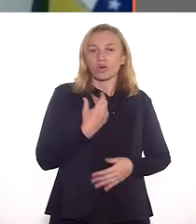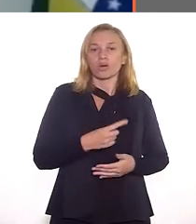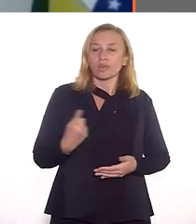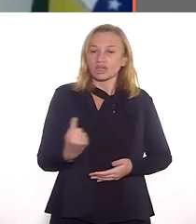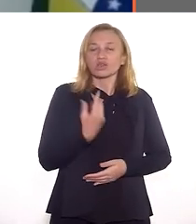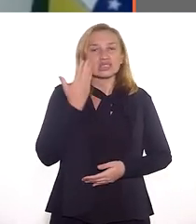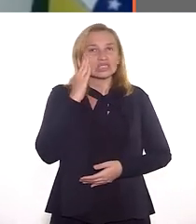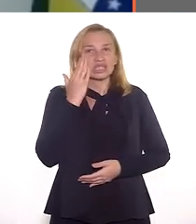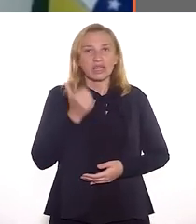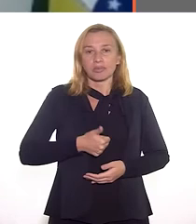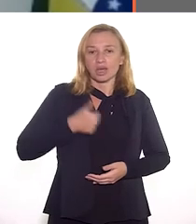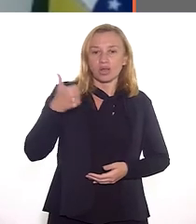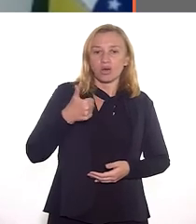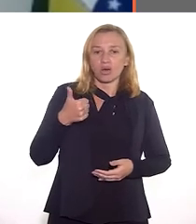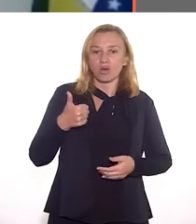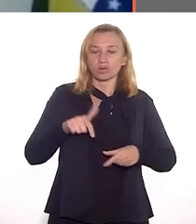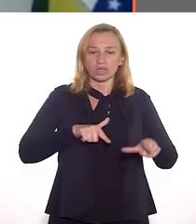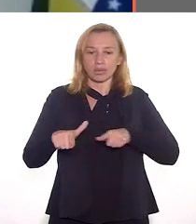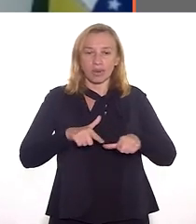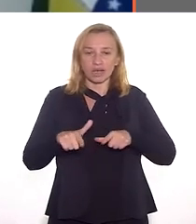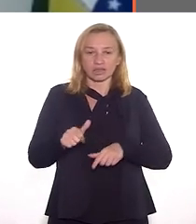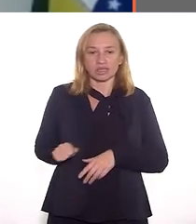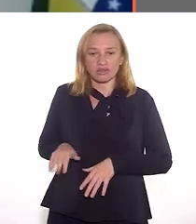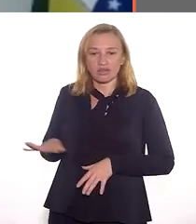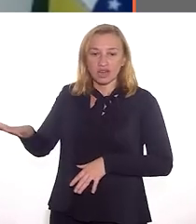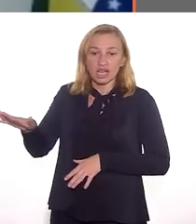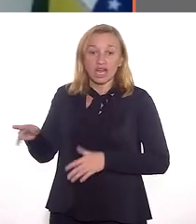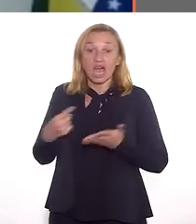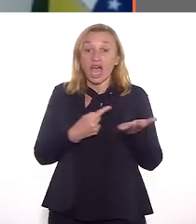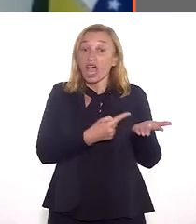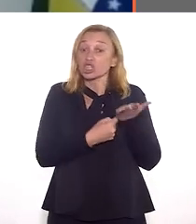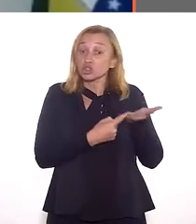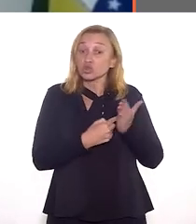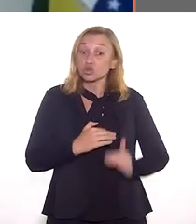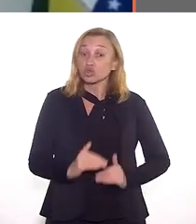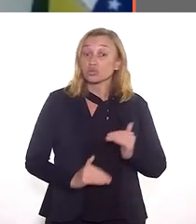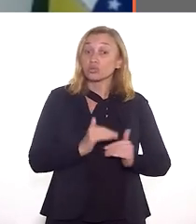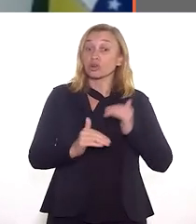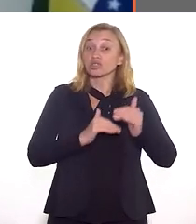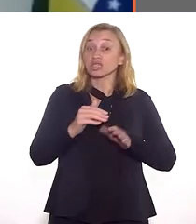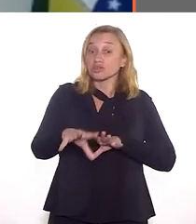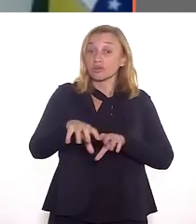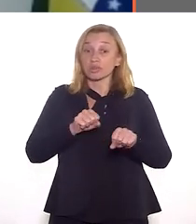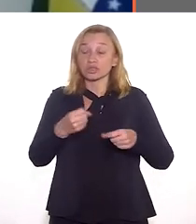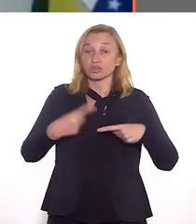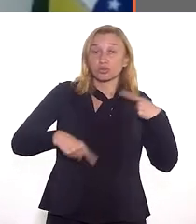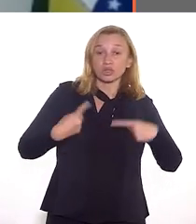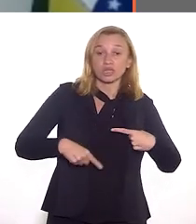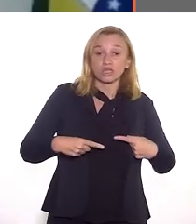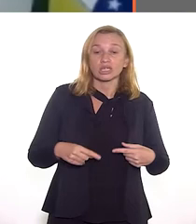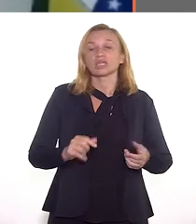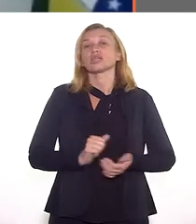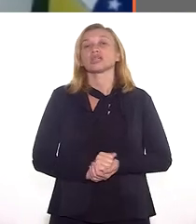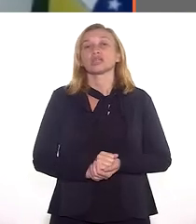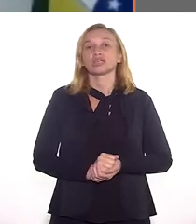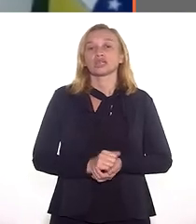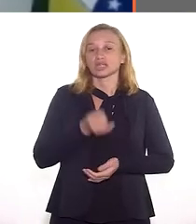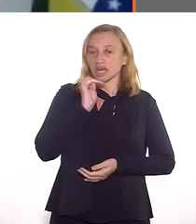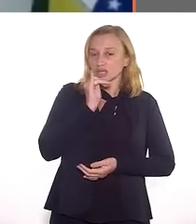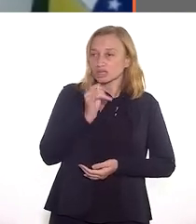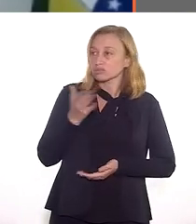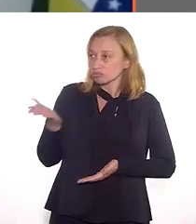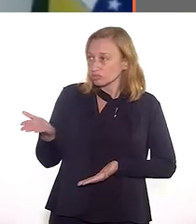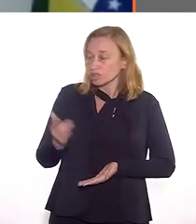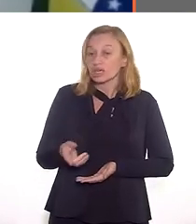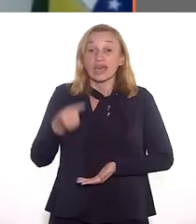contribuições muito relevantes para a gente entender a dinâmica das favelas e isso nos ajuda no processo de formulação das políticas. Então,